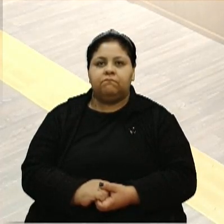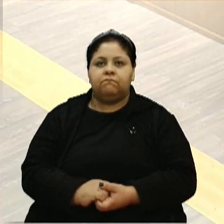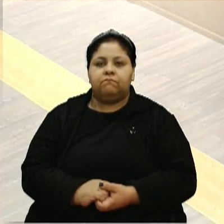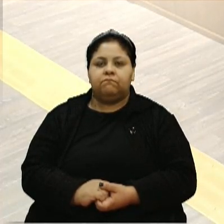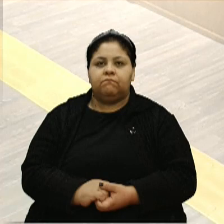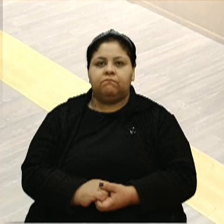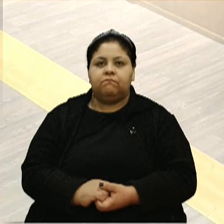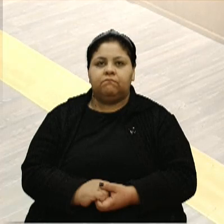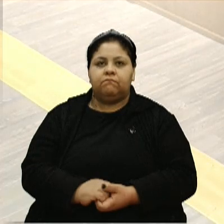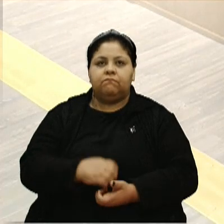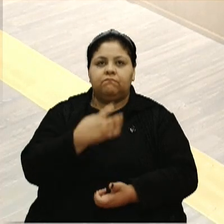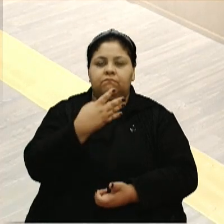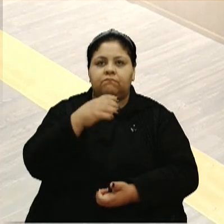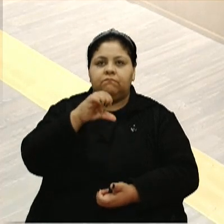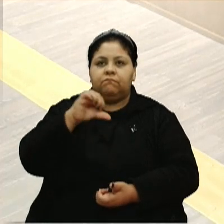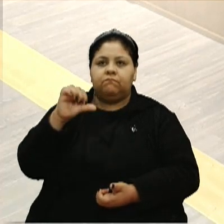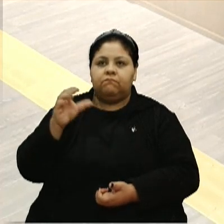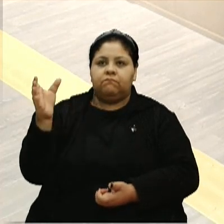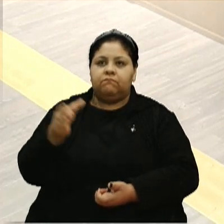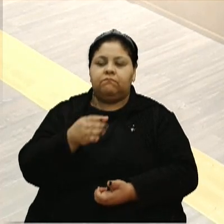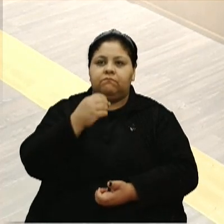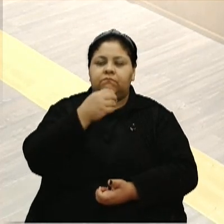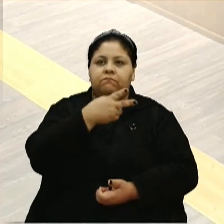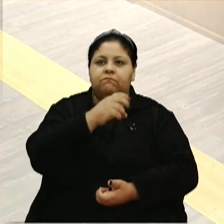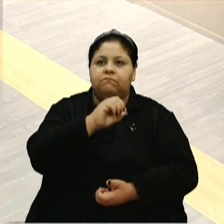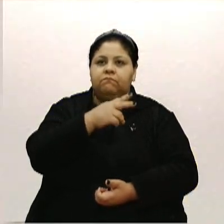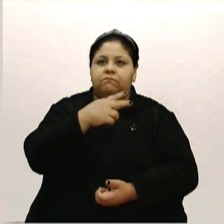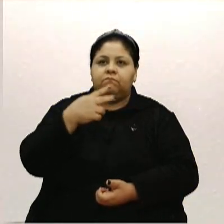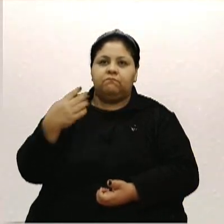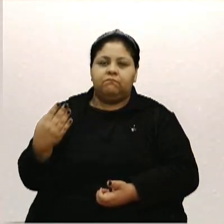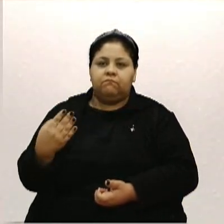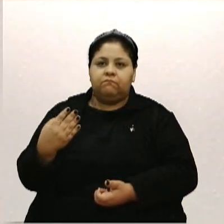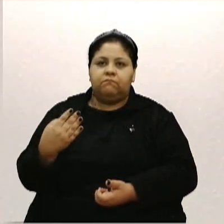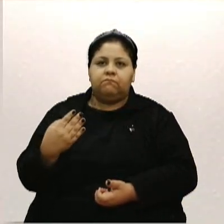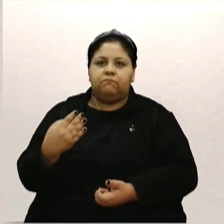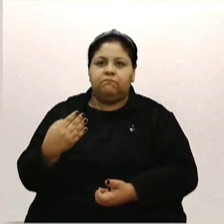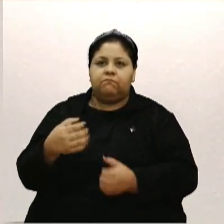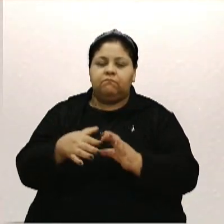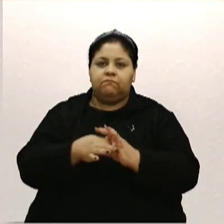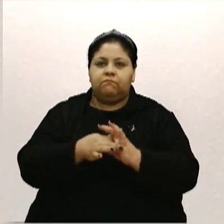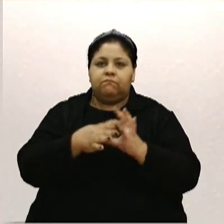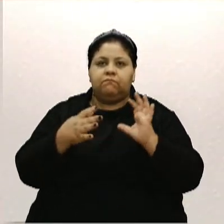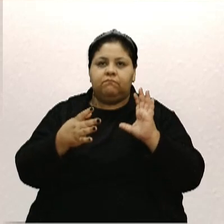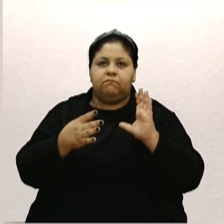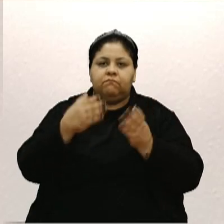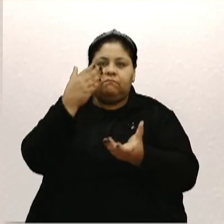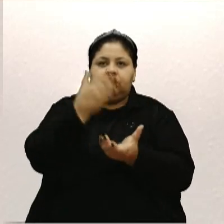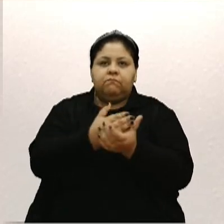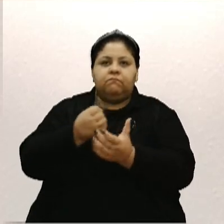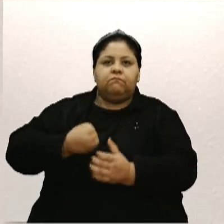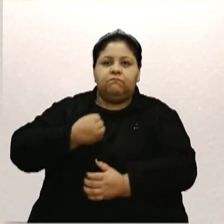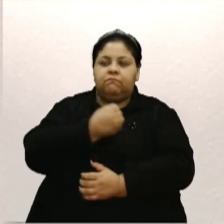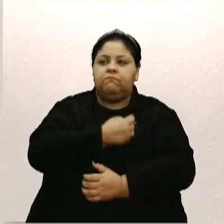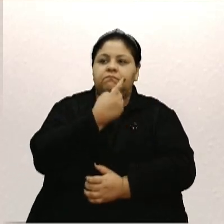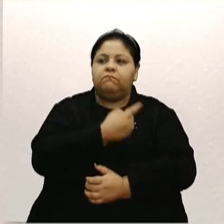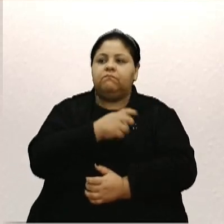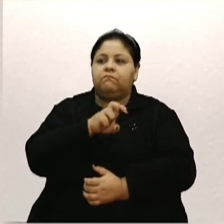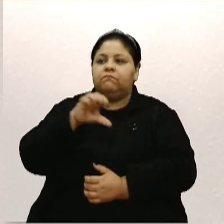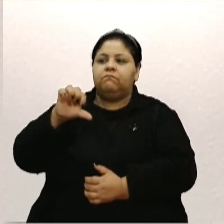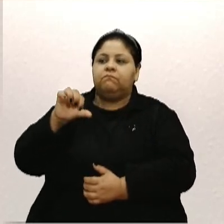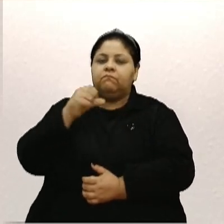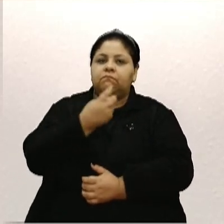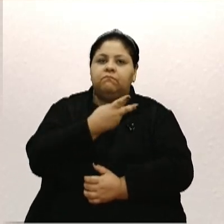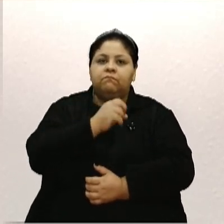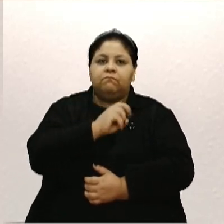Parecer 499, barra 2024. Pelo parecer favorável ao processo nº 159,